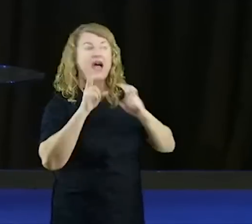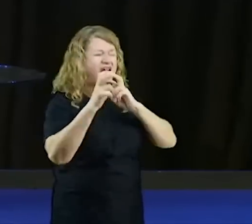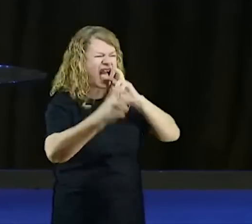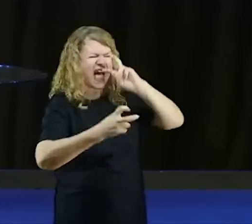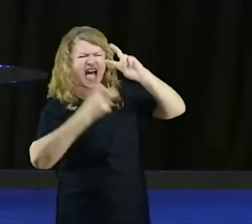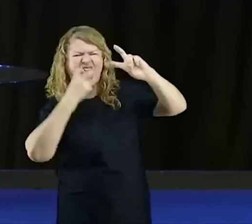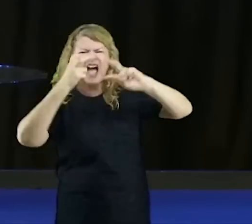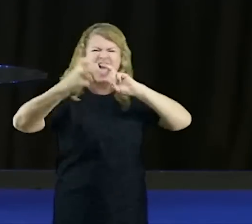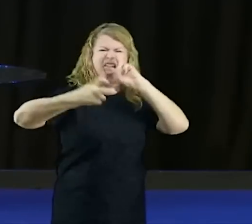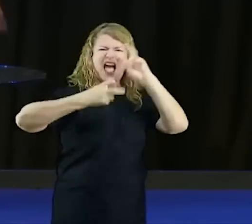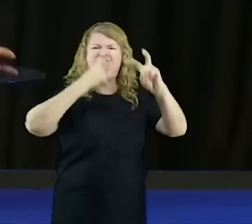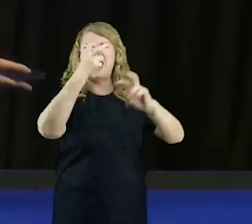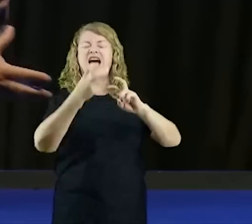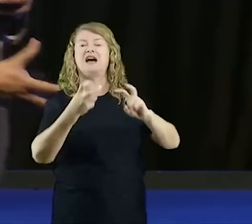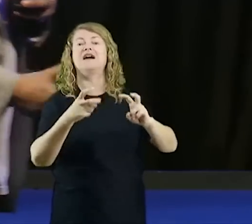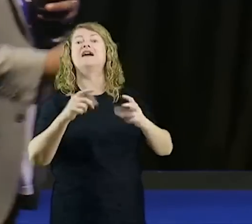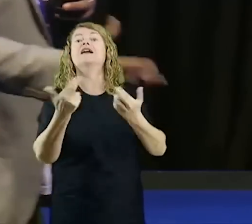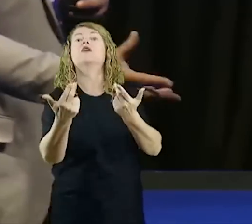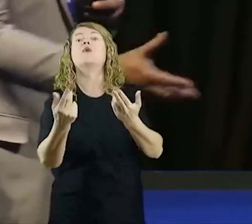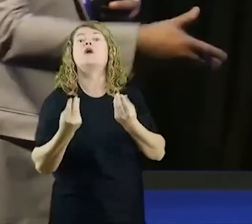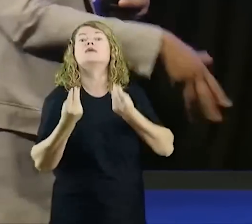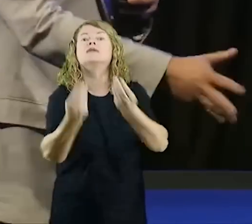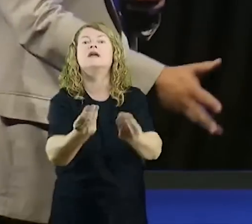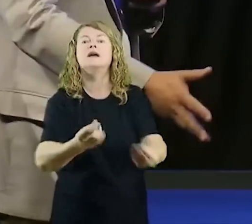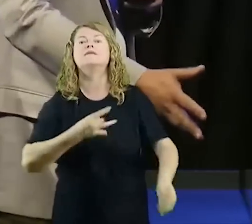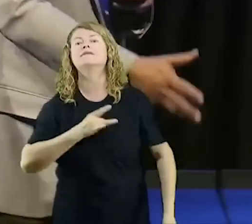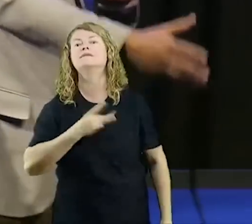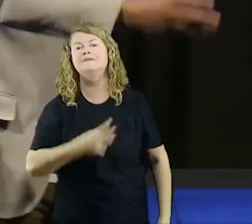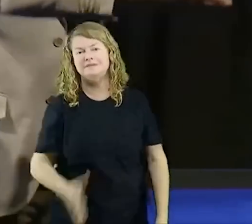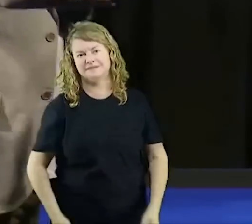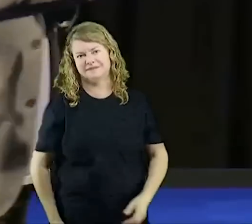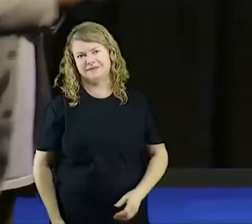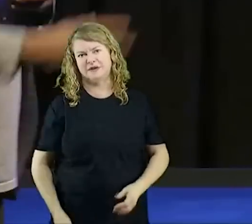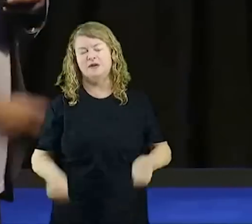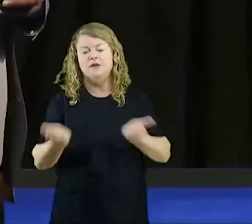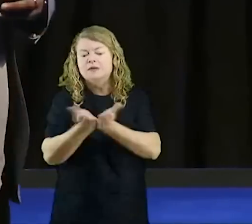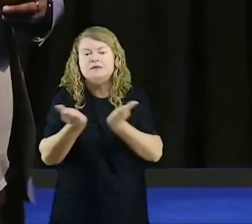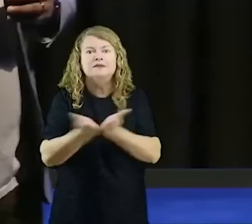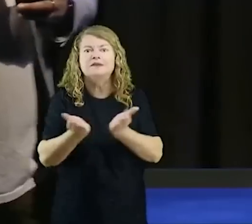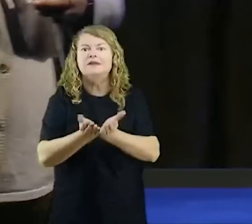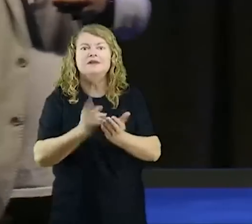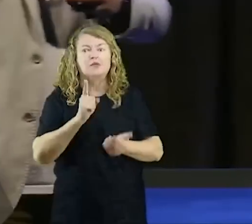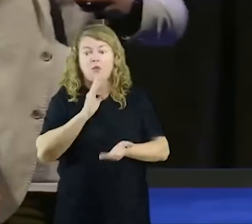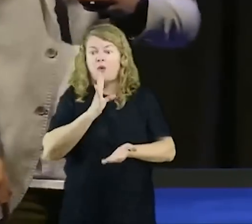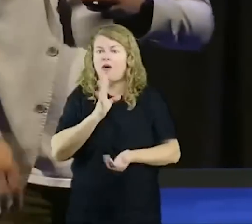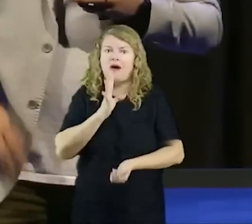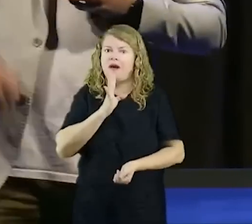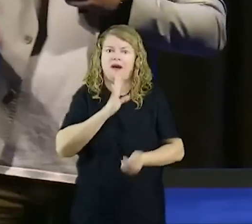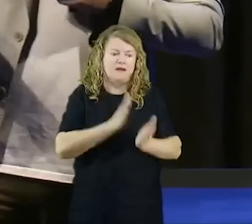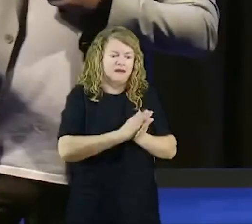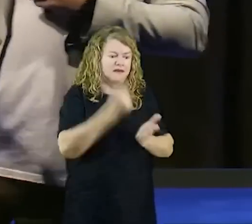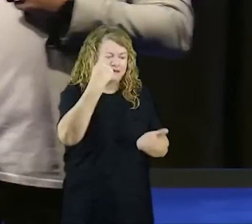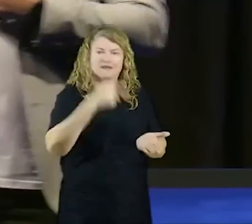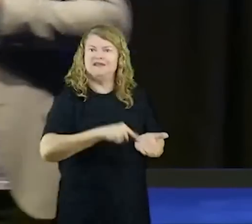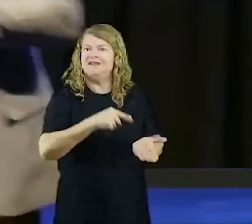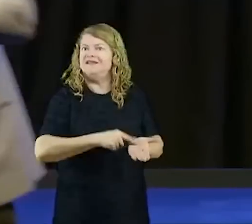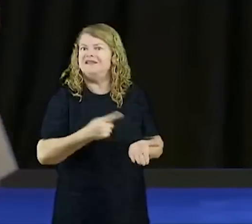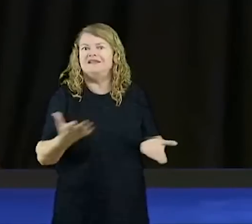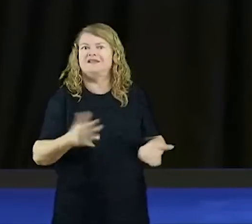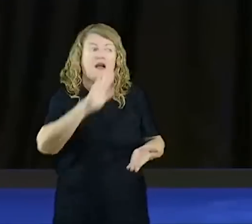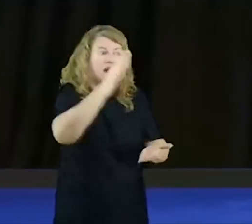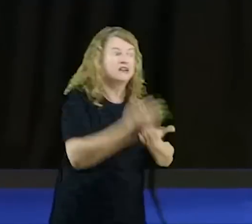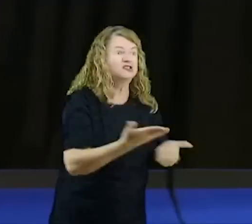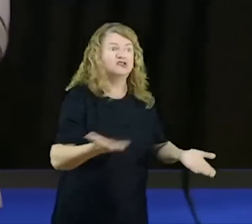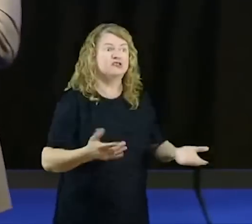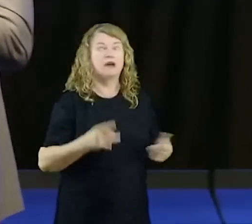amedrontar o crente. E o crente que não conhece a palavra de Deus, escorrega nessa casca de banana aí, e cai dentro dessa armadilha, e